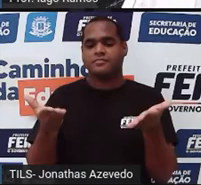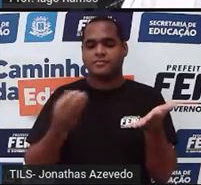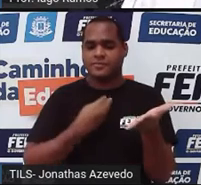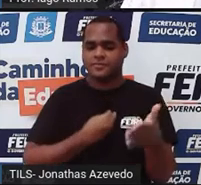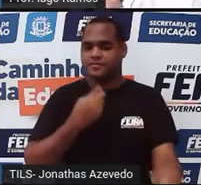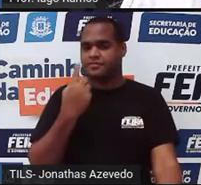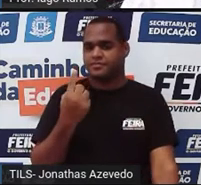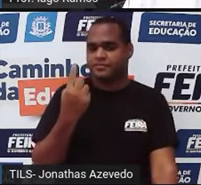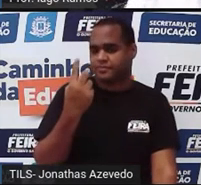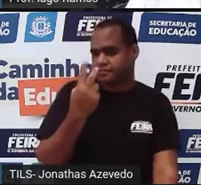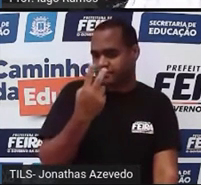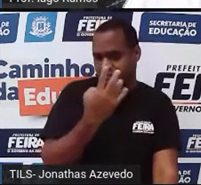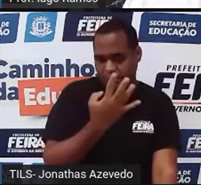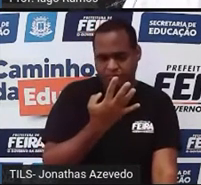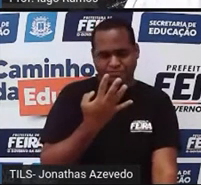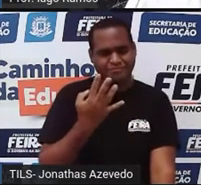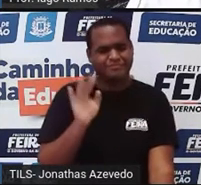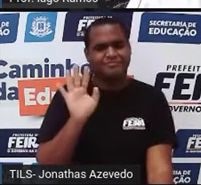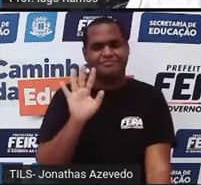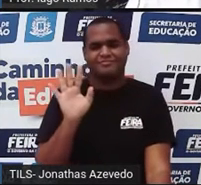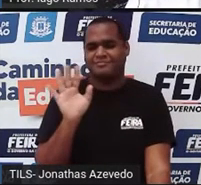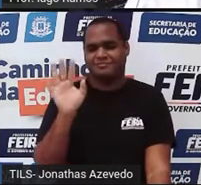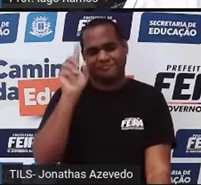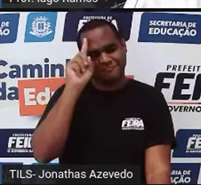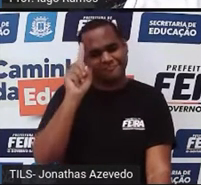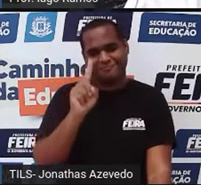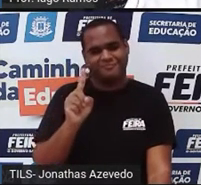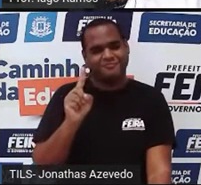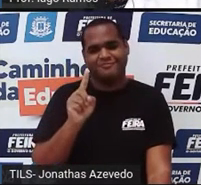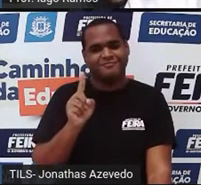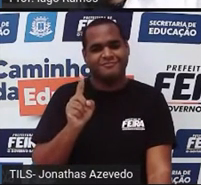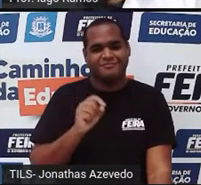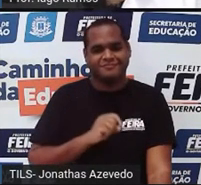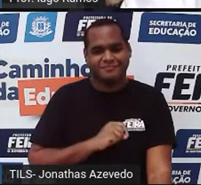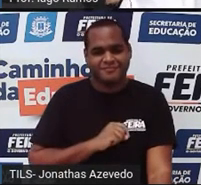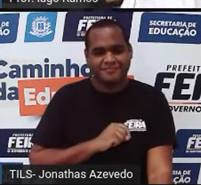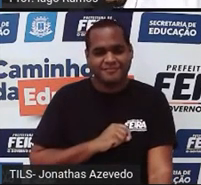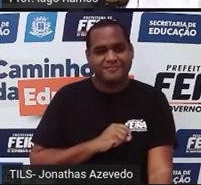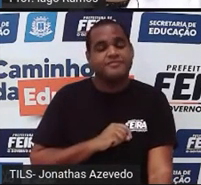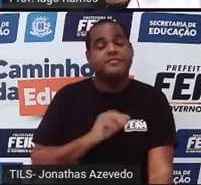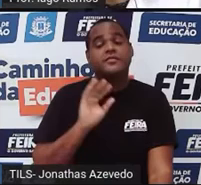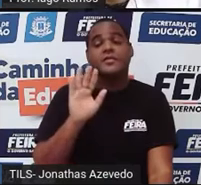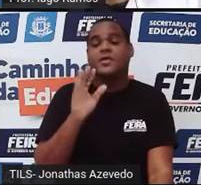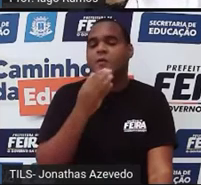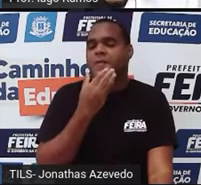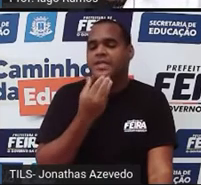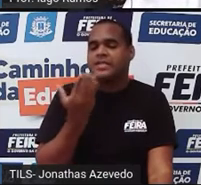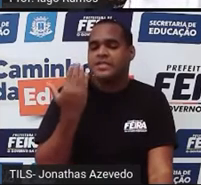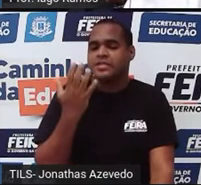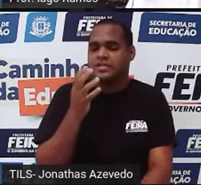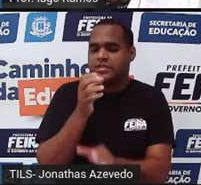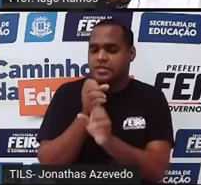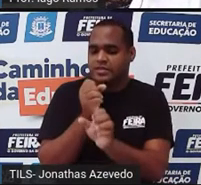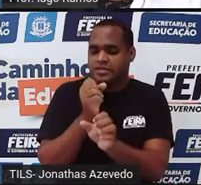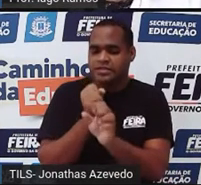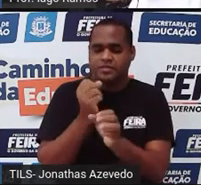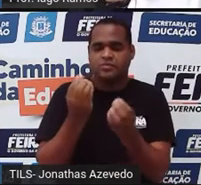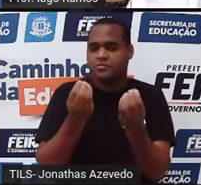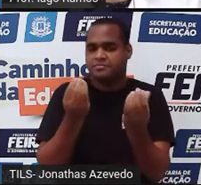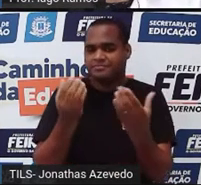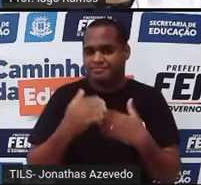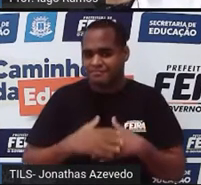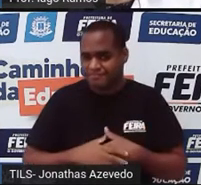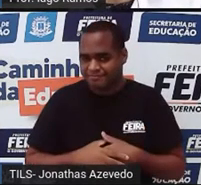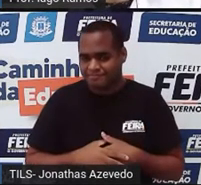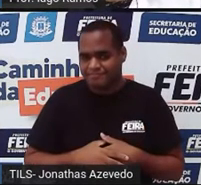Um, dois, três, quatro... O homem não sabia contar desse jeito. Como é que o homem contava? Olha só como surgiu o contágio.